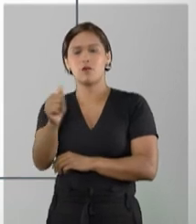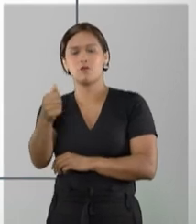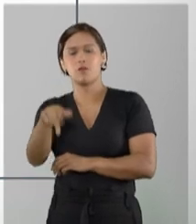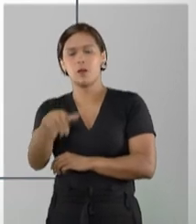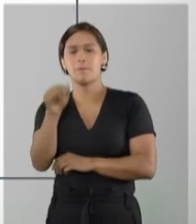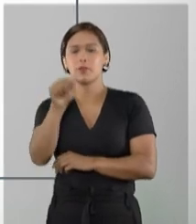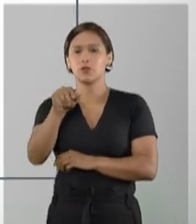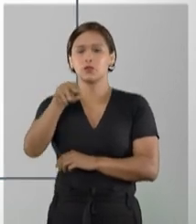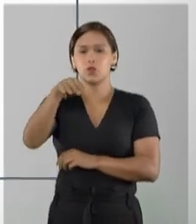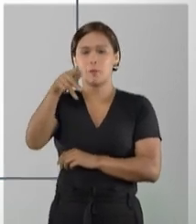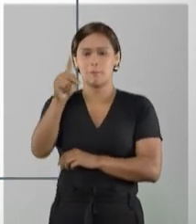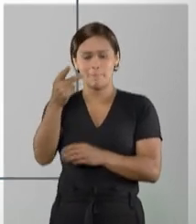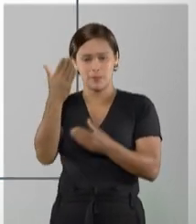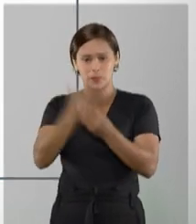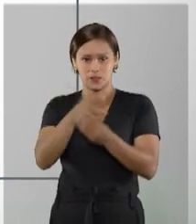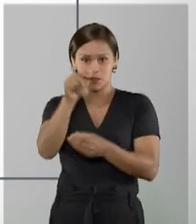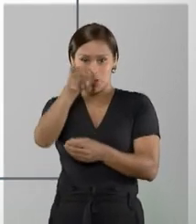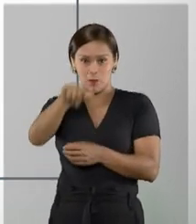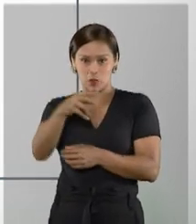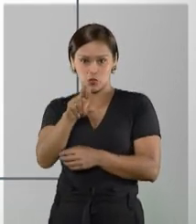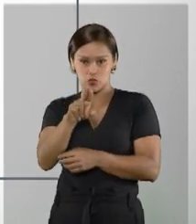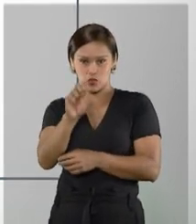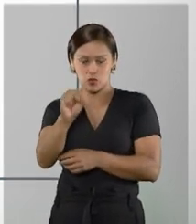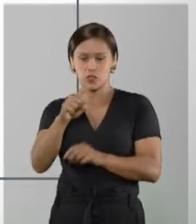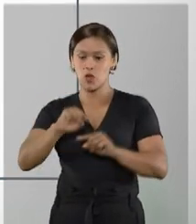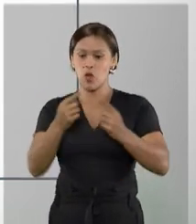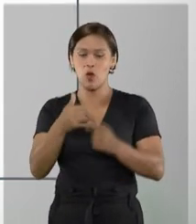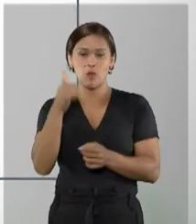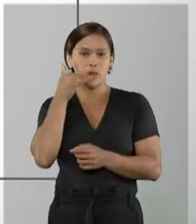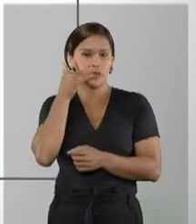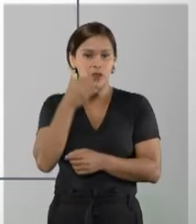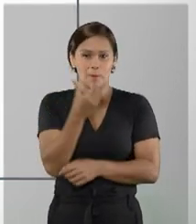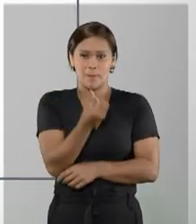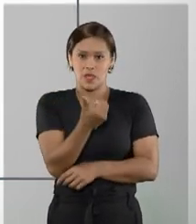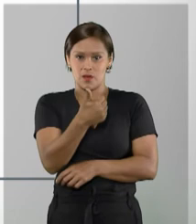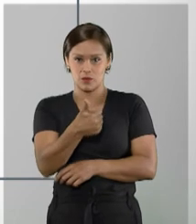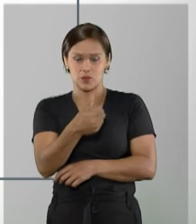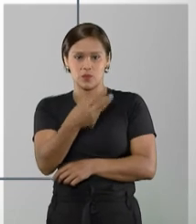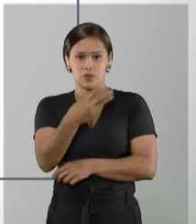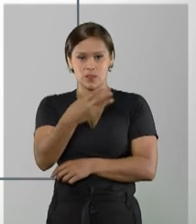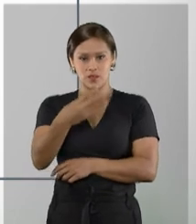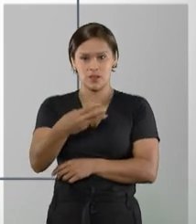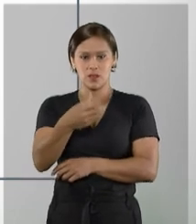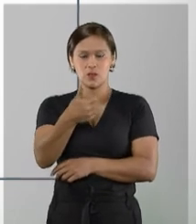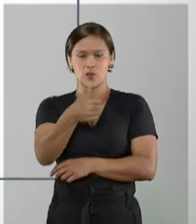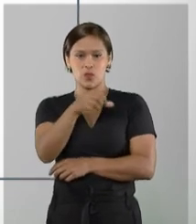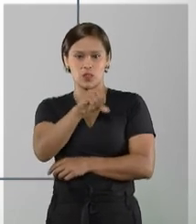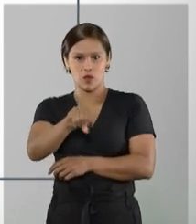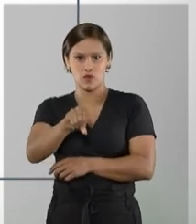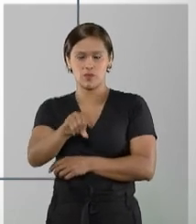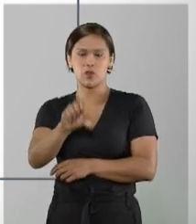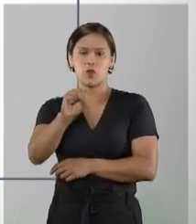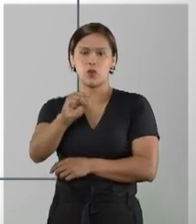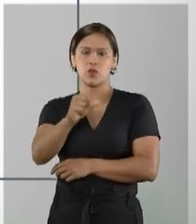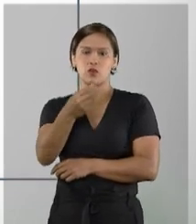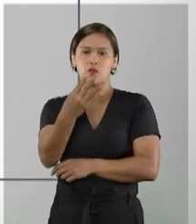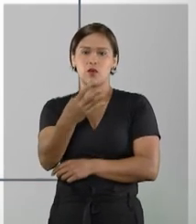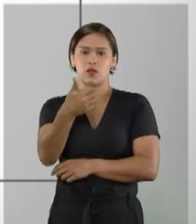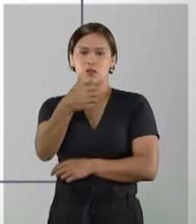.processual.stj.jus.br ou pelo telefone 61-3319